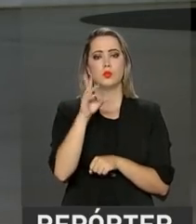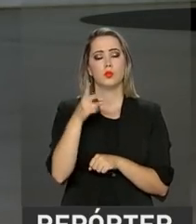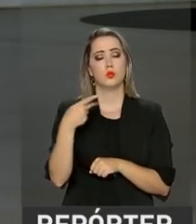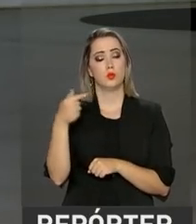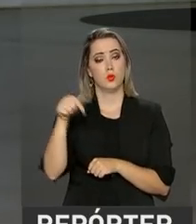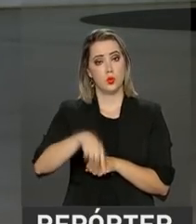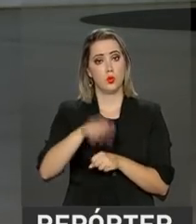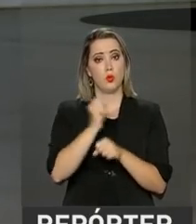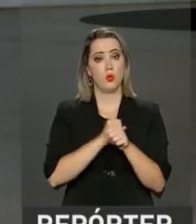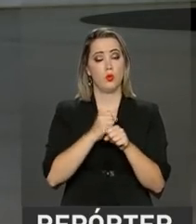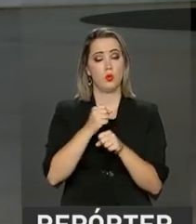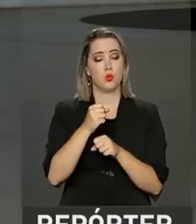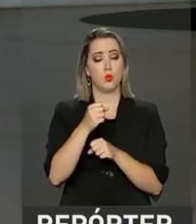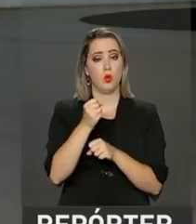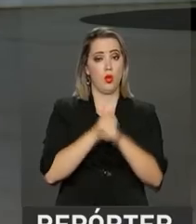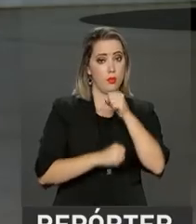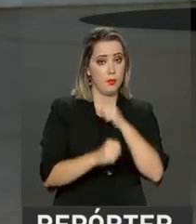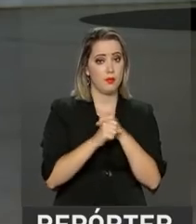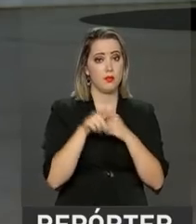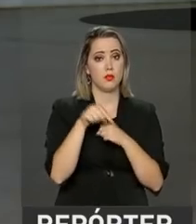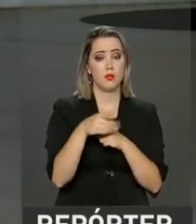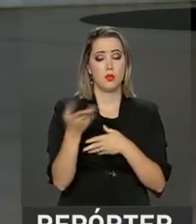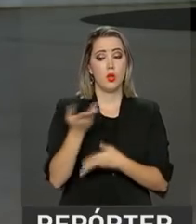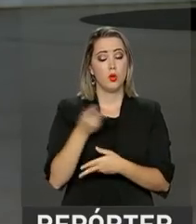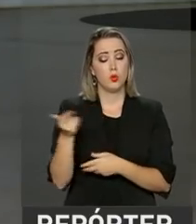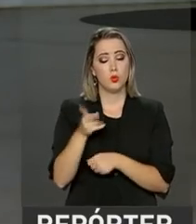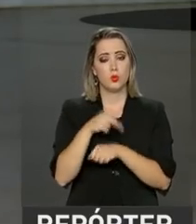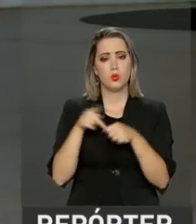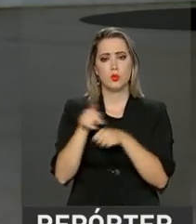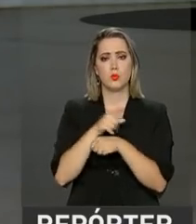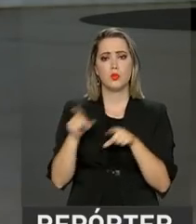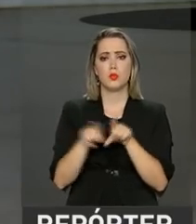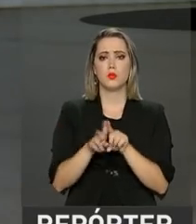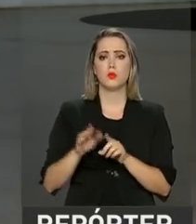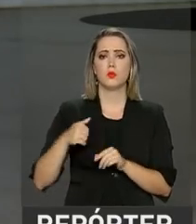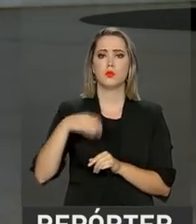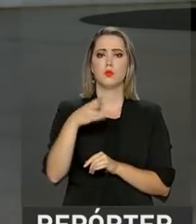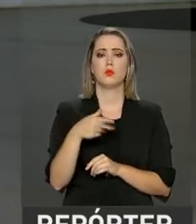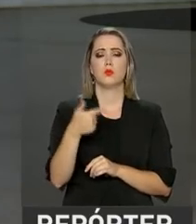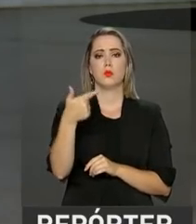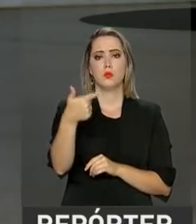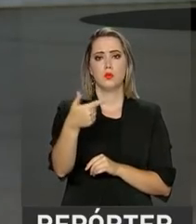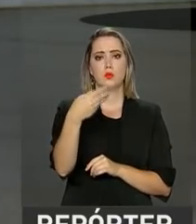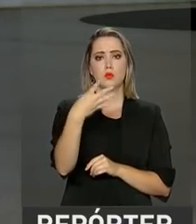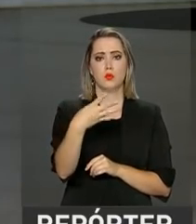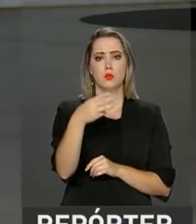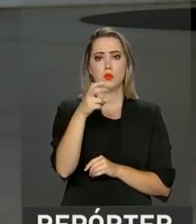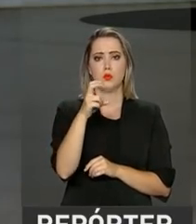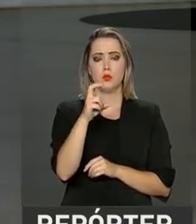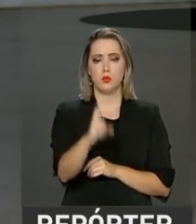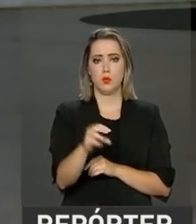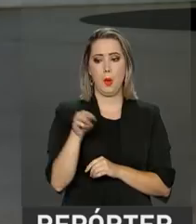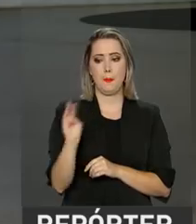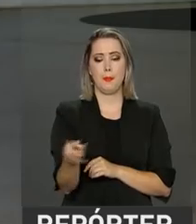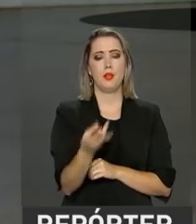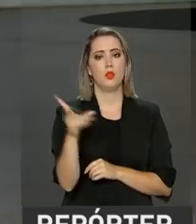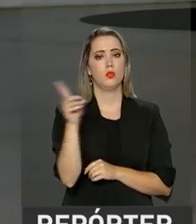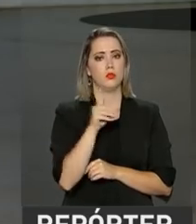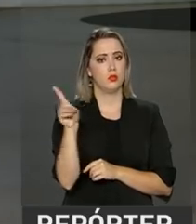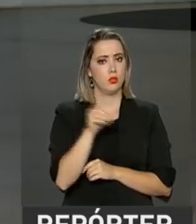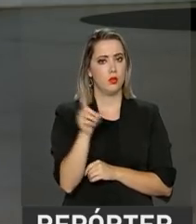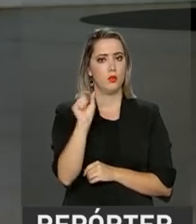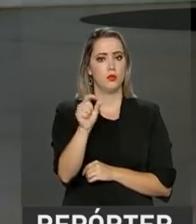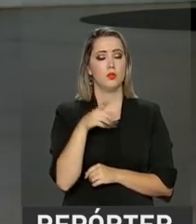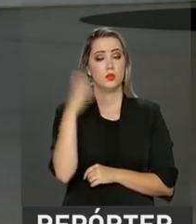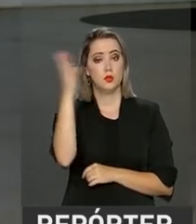em 2016, o volume de negócios entre os dois países foi da ordem de 245 milhões de dólares.